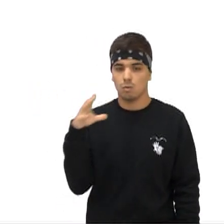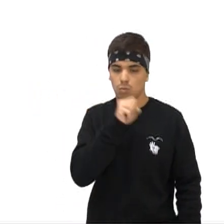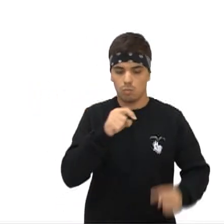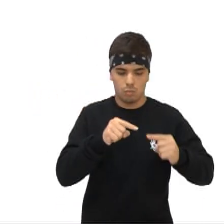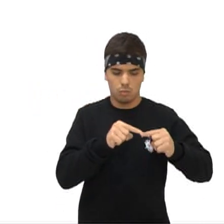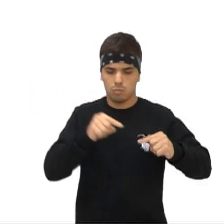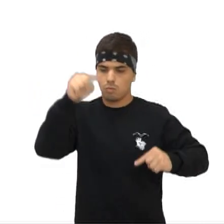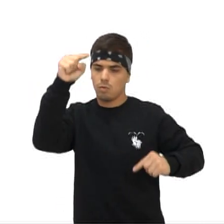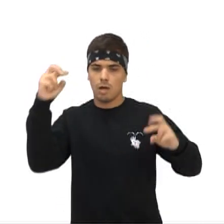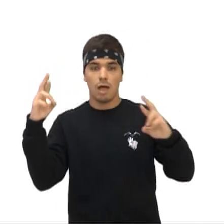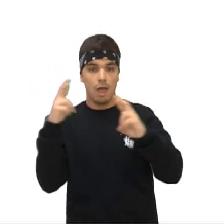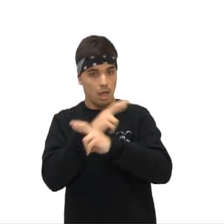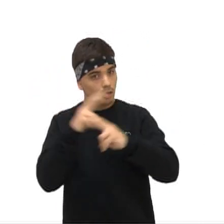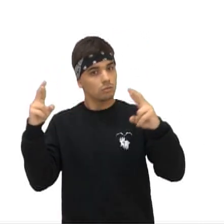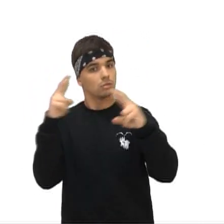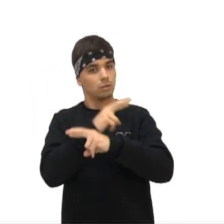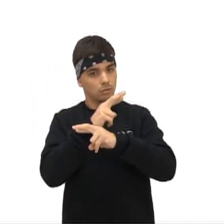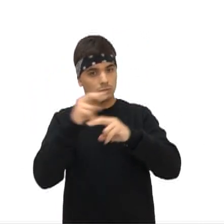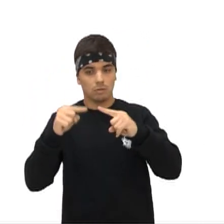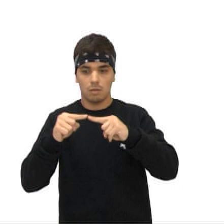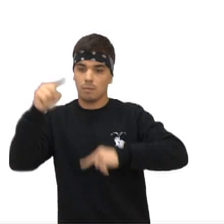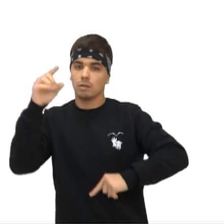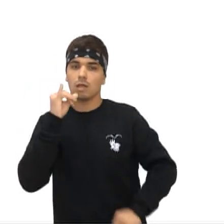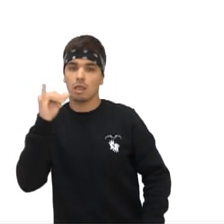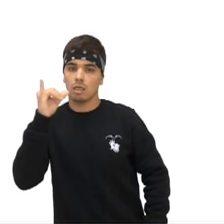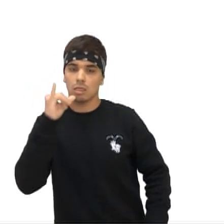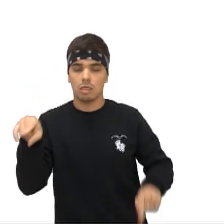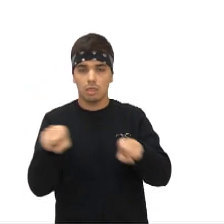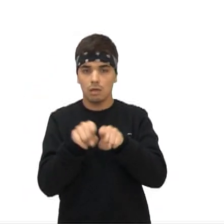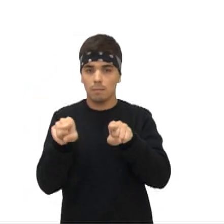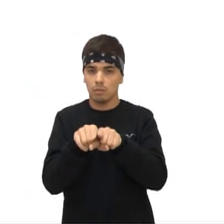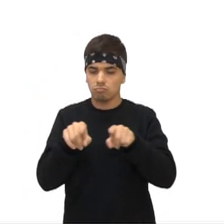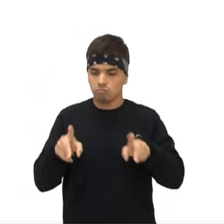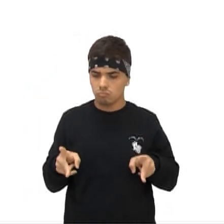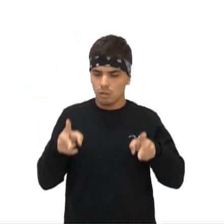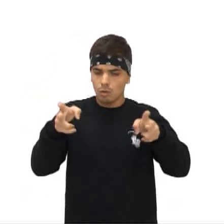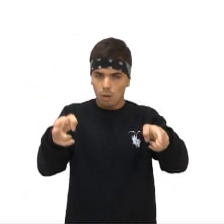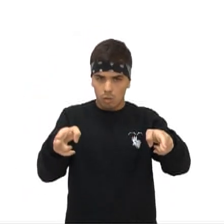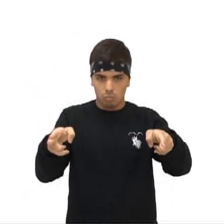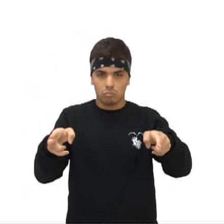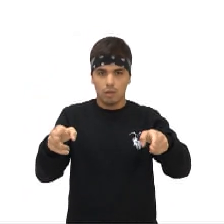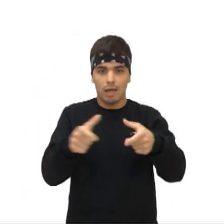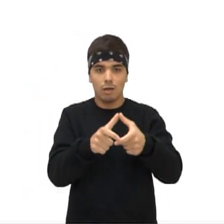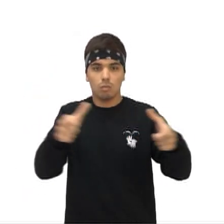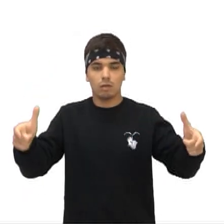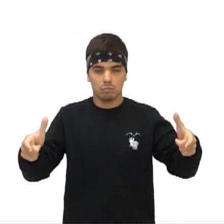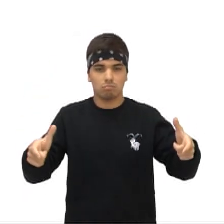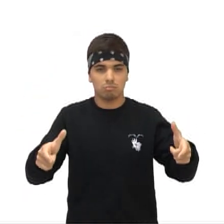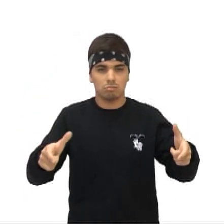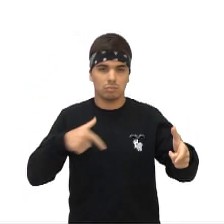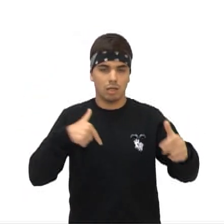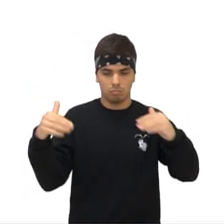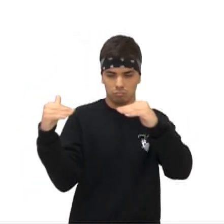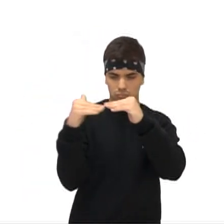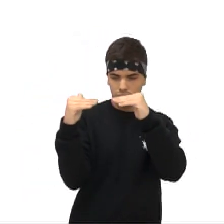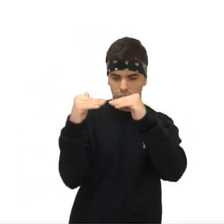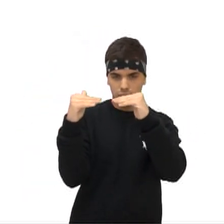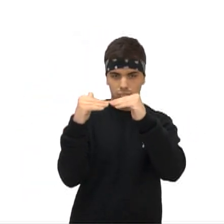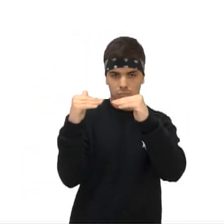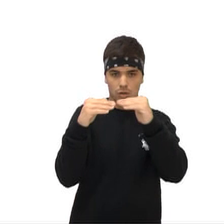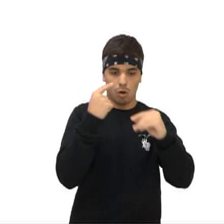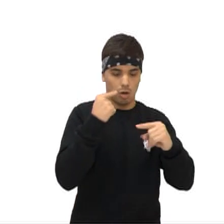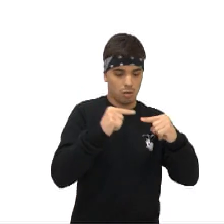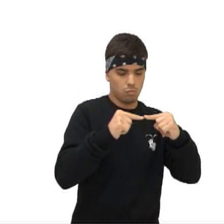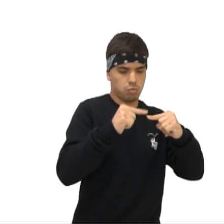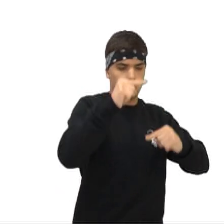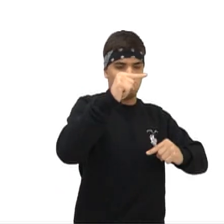Está diretamente associada com o aumento da energia Lembrando que temos ali que são grandezas diretamente proporcionais Aumentou